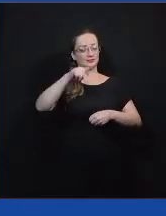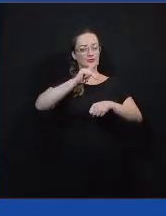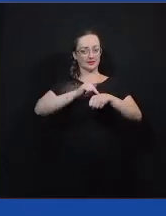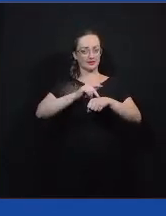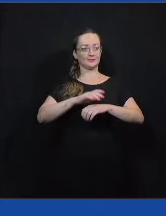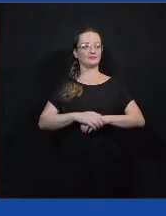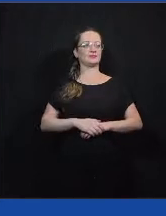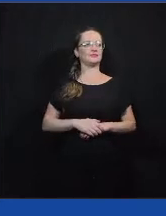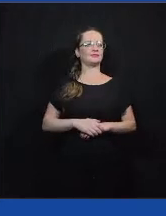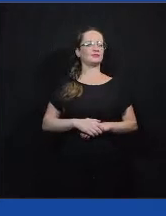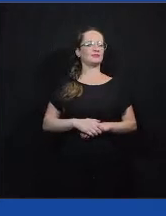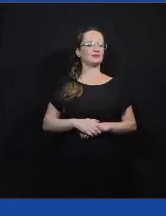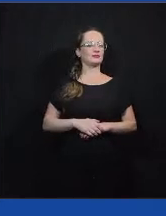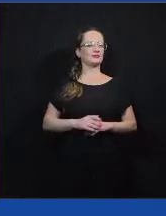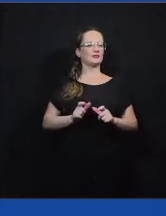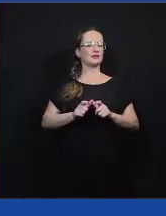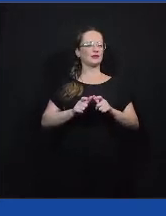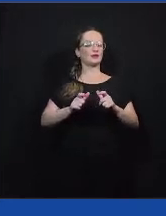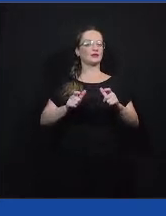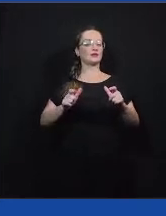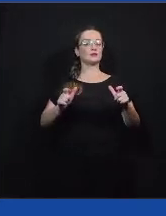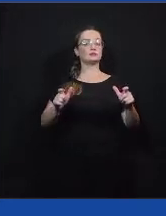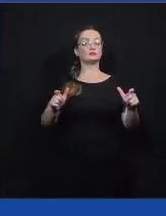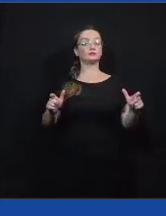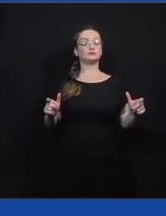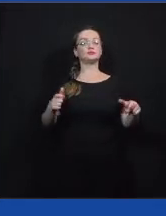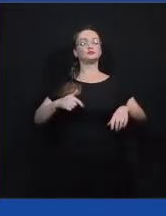respondeu. Acho que aumentou ainda mais aqui o tamanho.